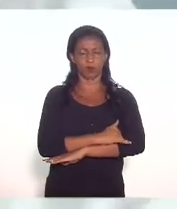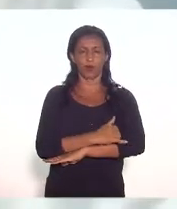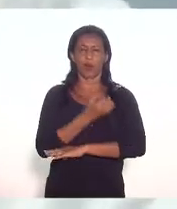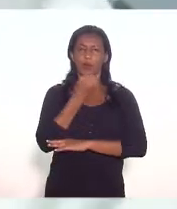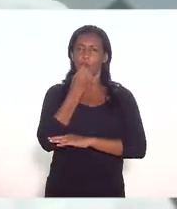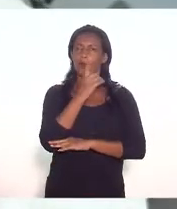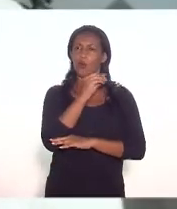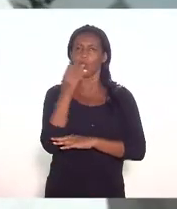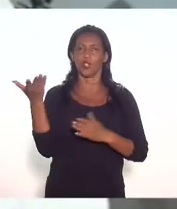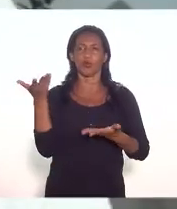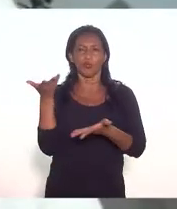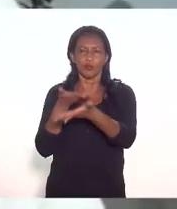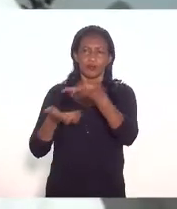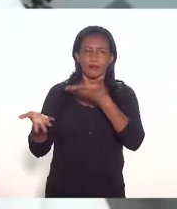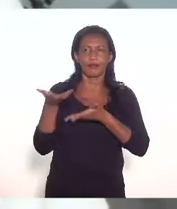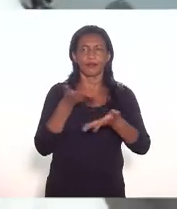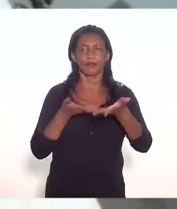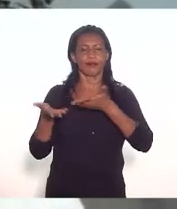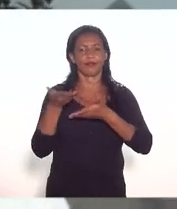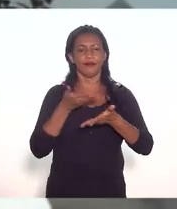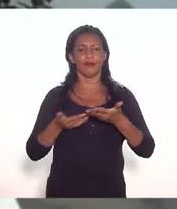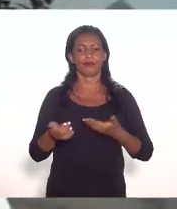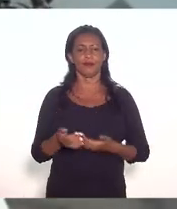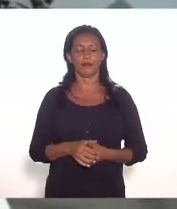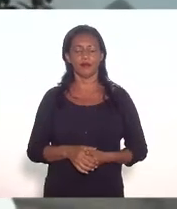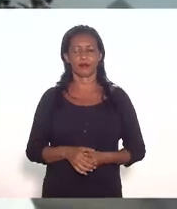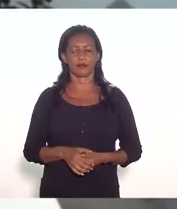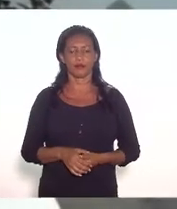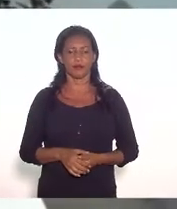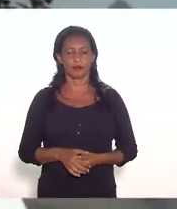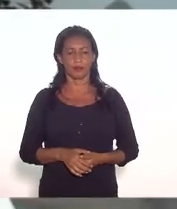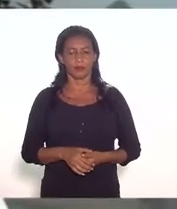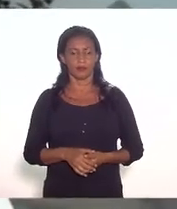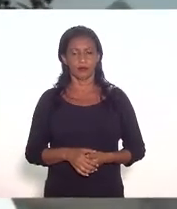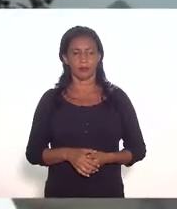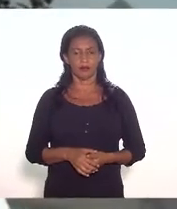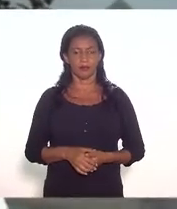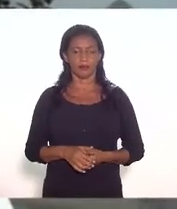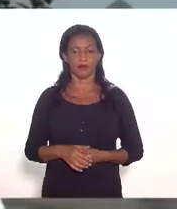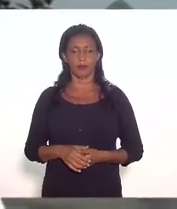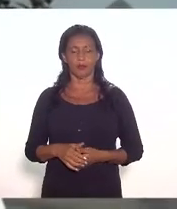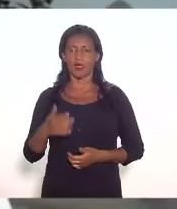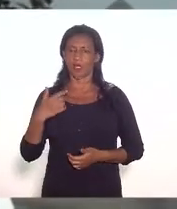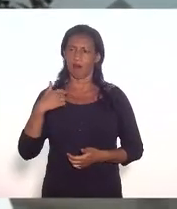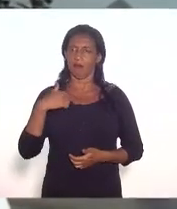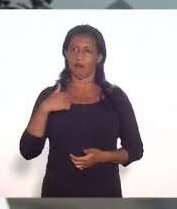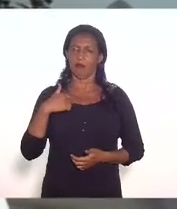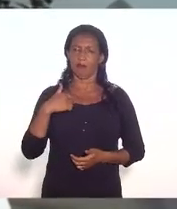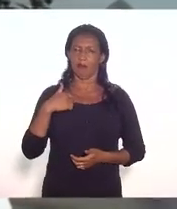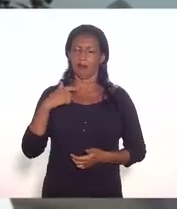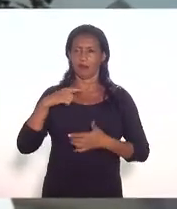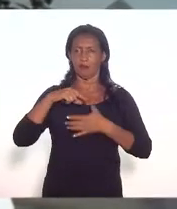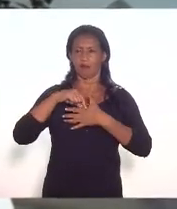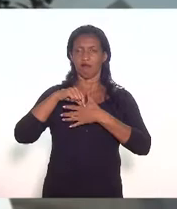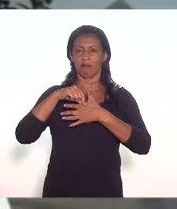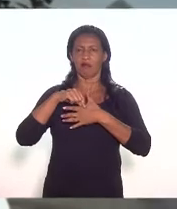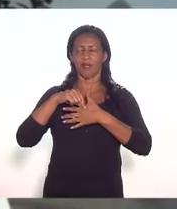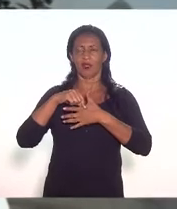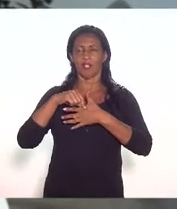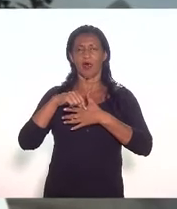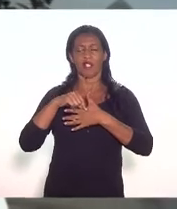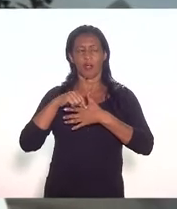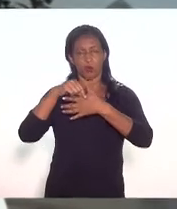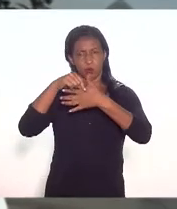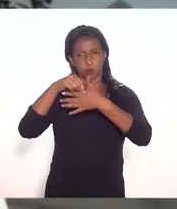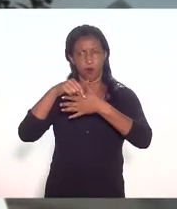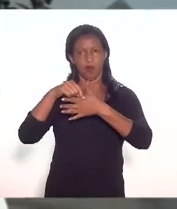a todos que participam da audiência e na qualidade de representante do aeroporto internacional de Cabo Frio